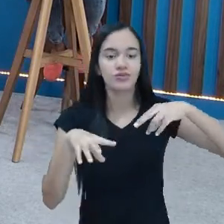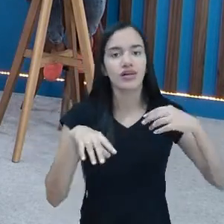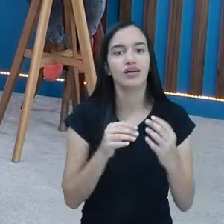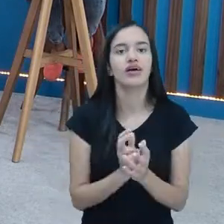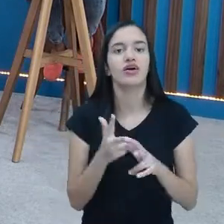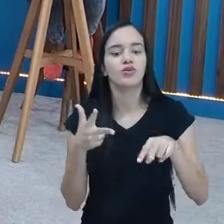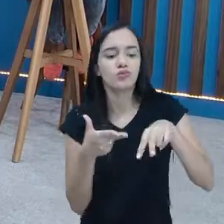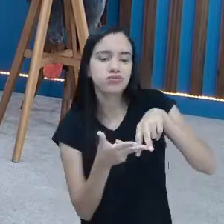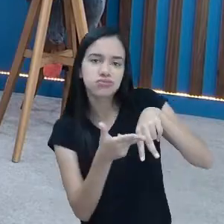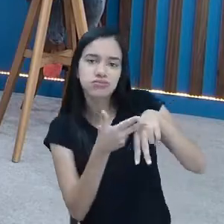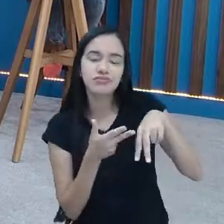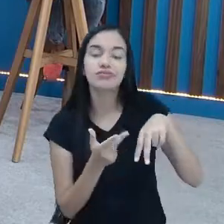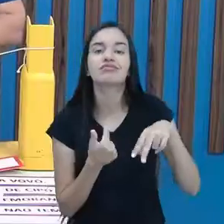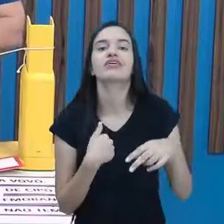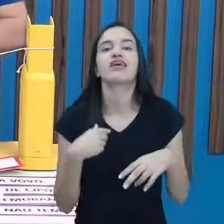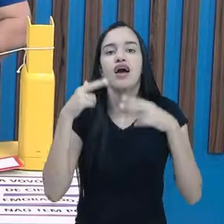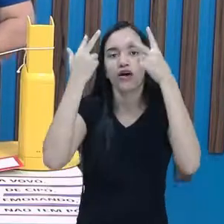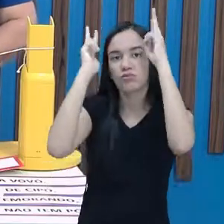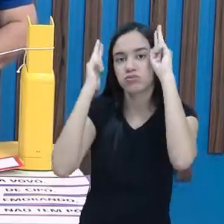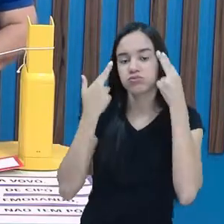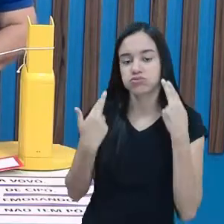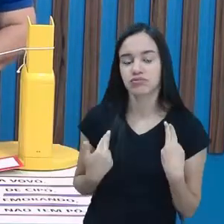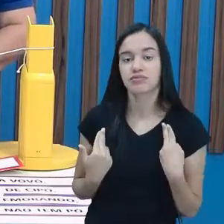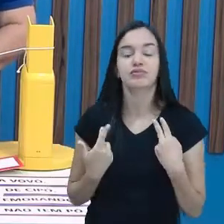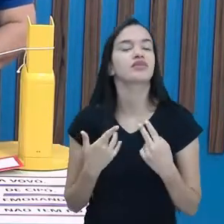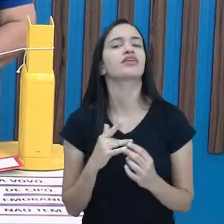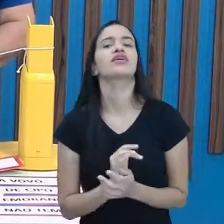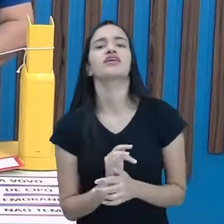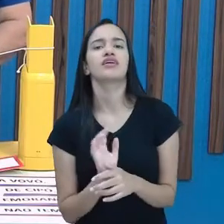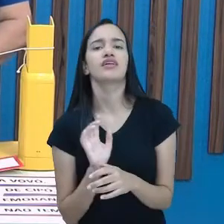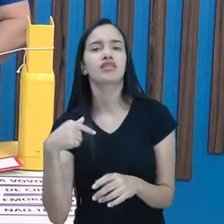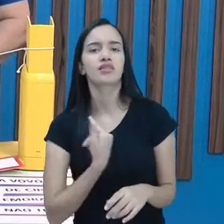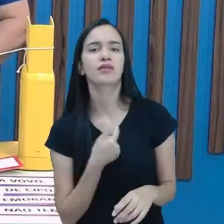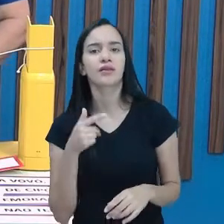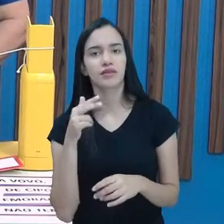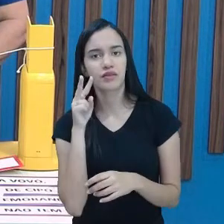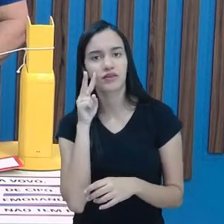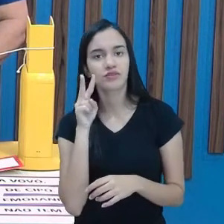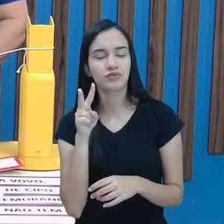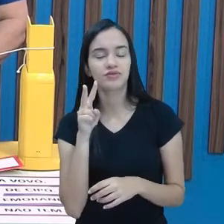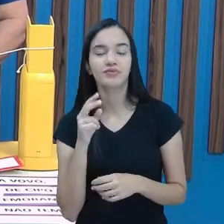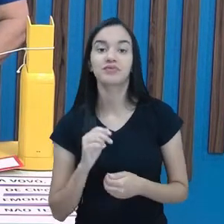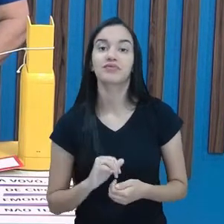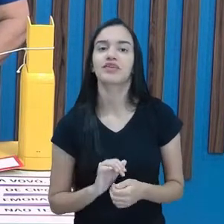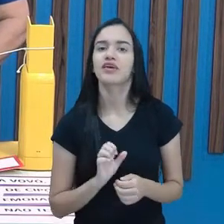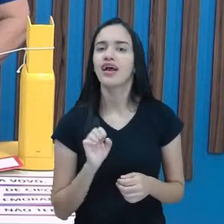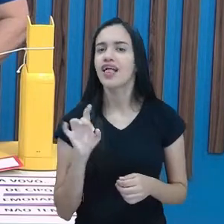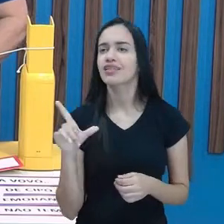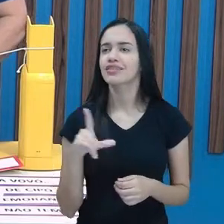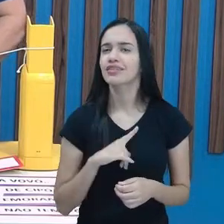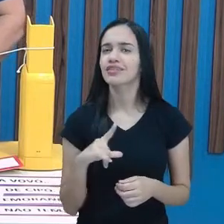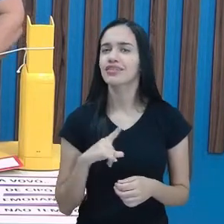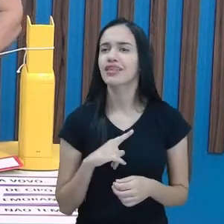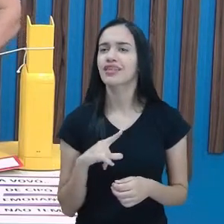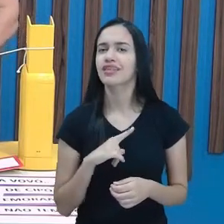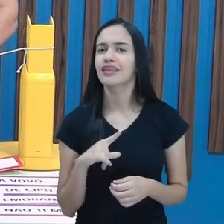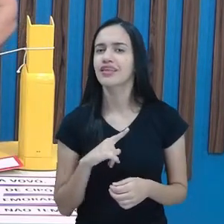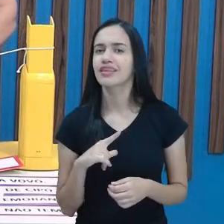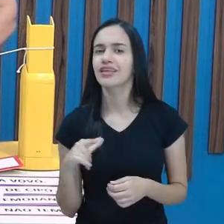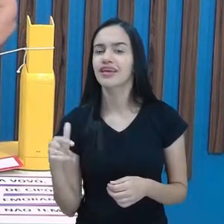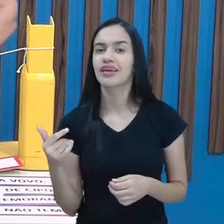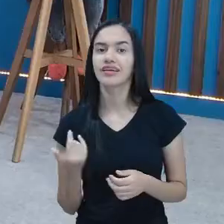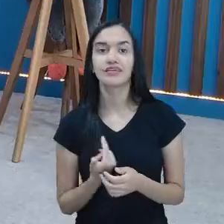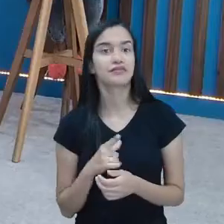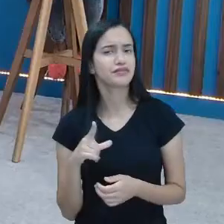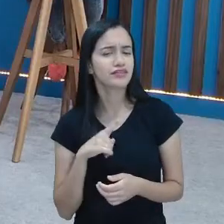cabelo... De trança cacheada. Cacheada. E a gente viu esses dias, foi isso, professora Júlia? Isso mesmo. Será que ainda tem aqui? Passada. Foi isso